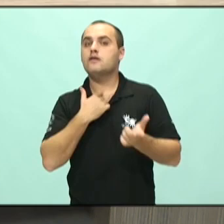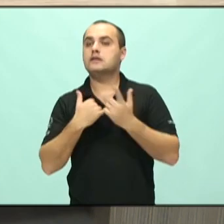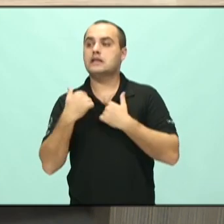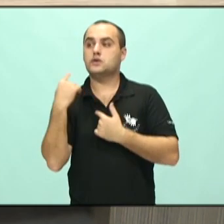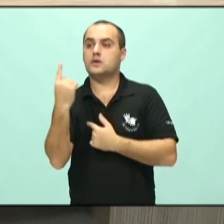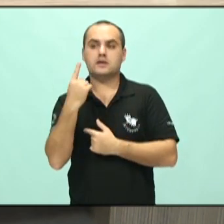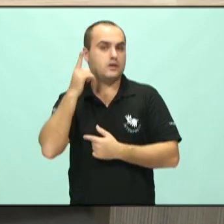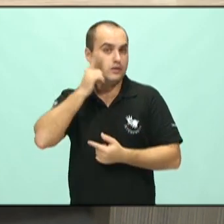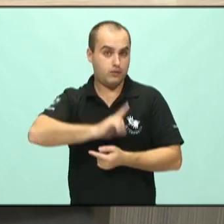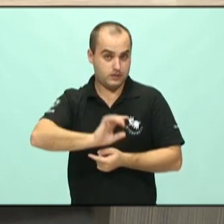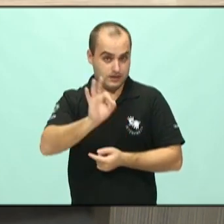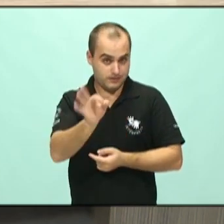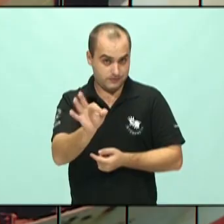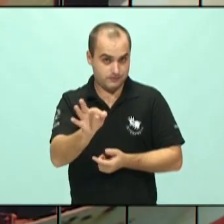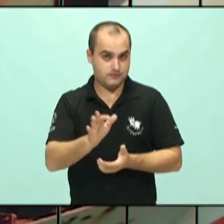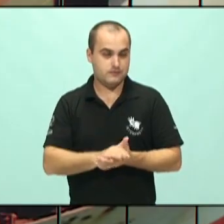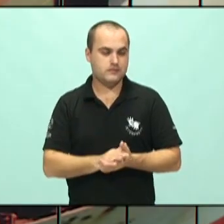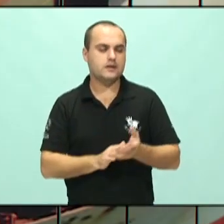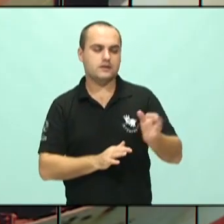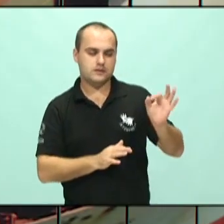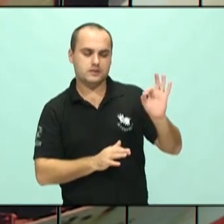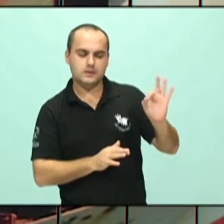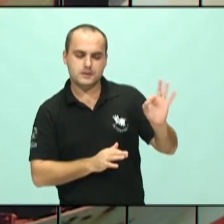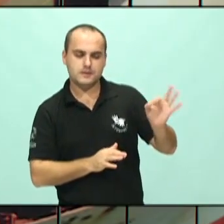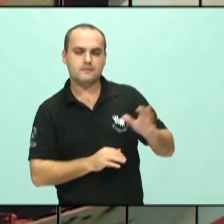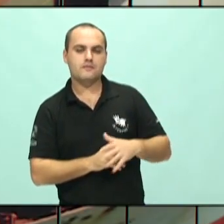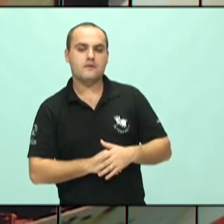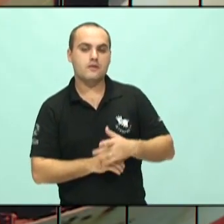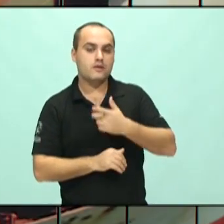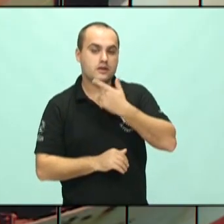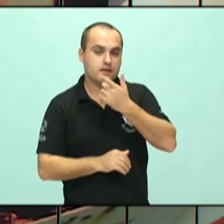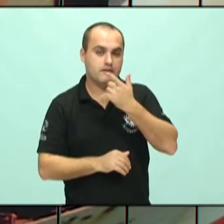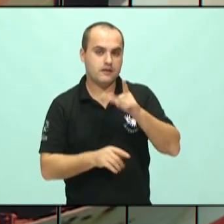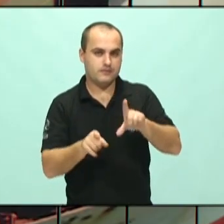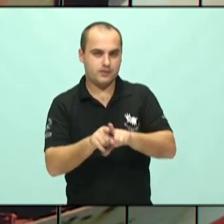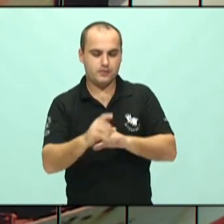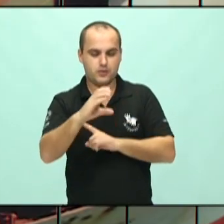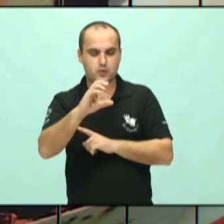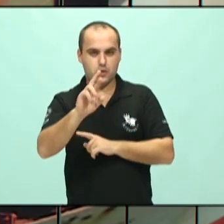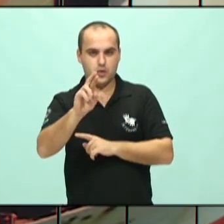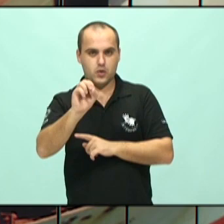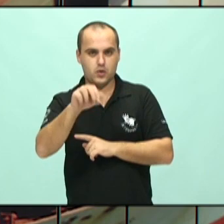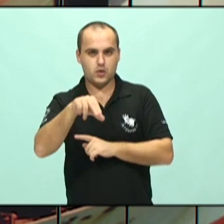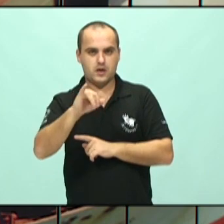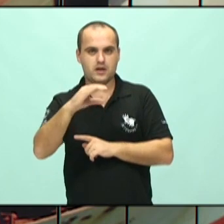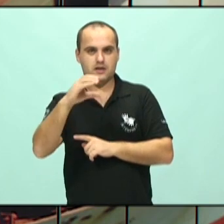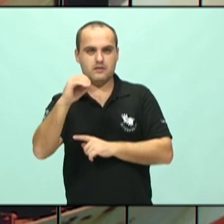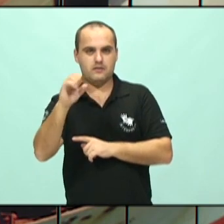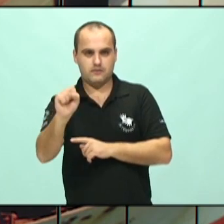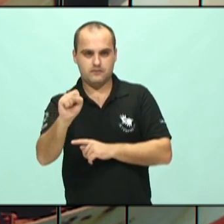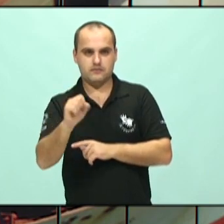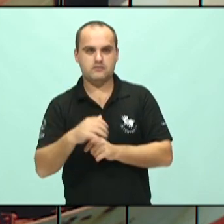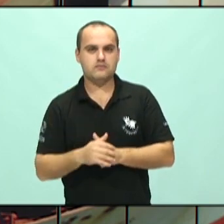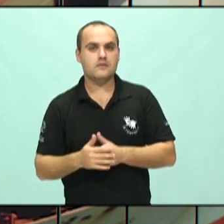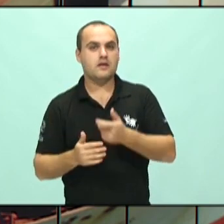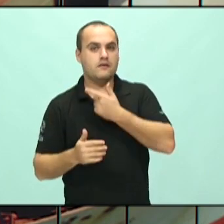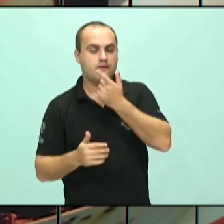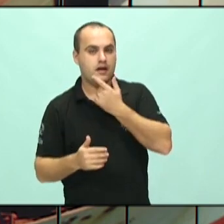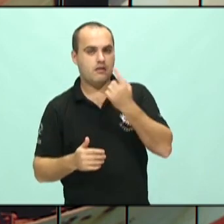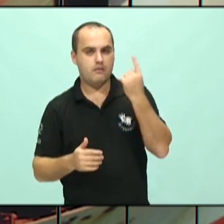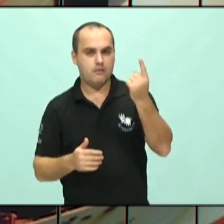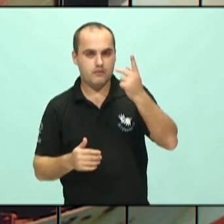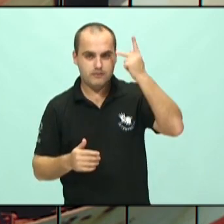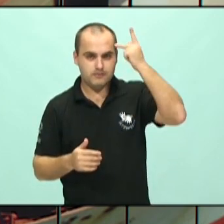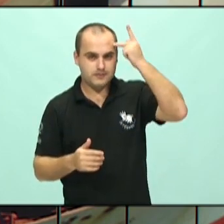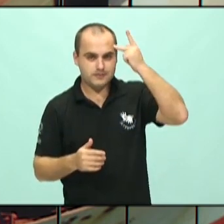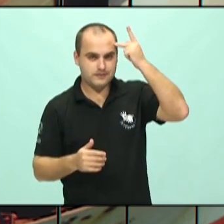conta. Sim, justamente. Quando a gente está falando de quadros crônicos, a gente tem um quadro que é muito comum na psiquiatria que